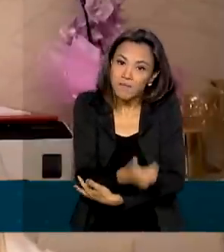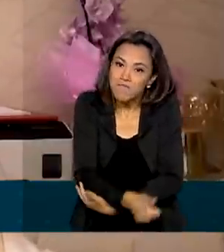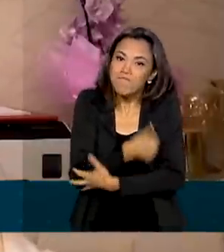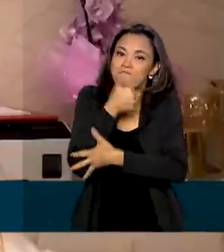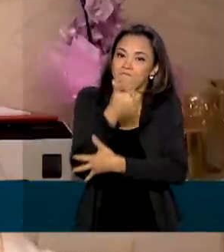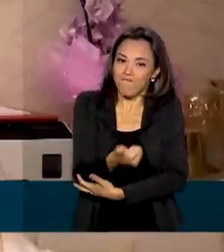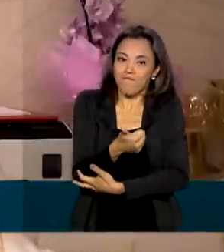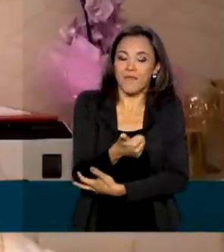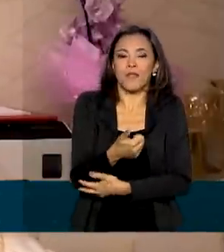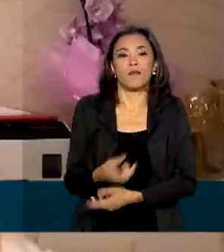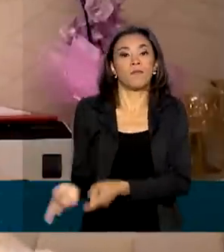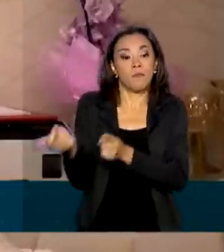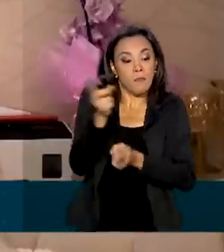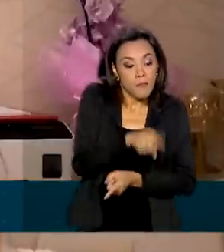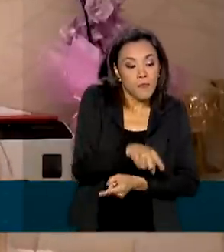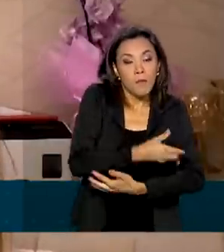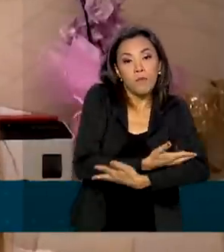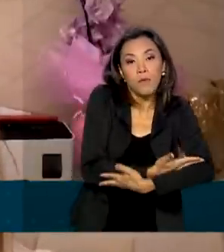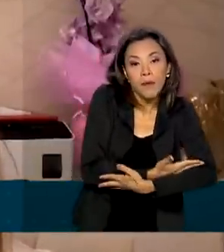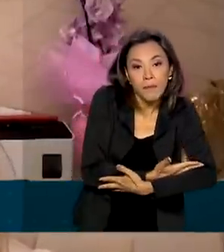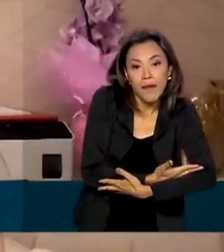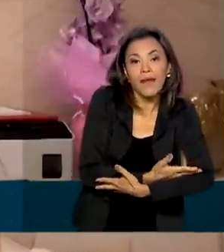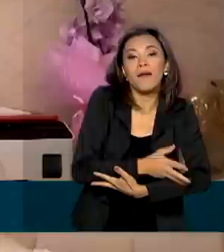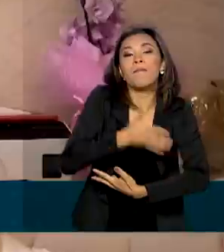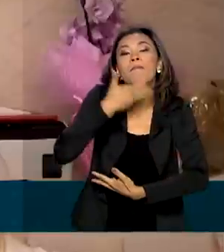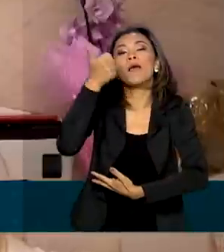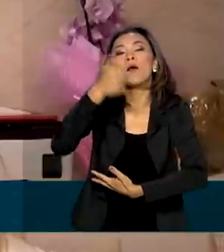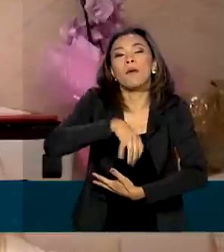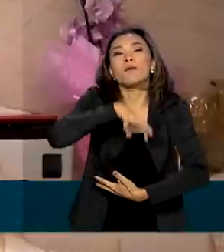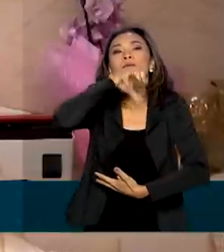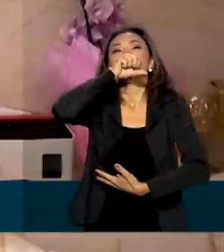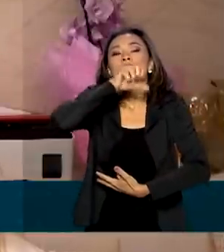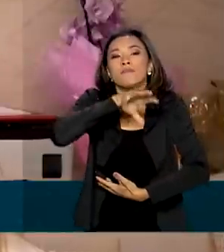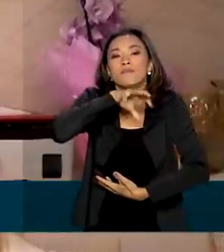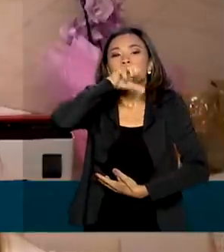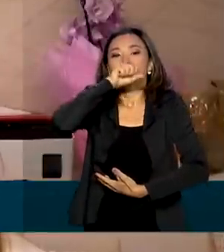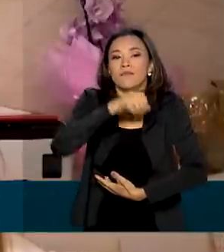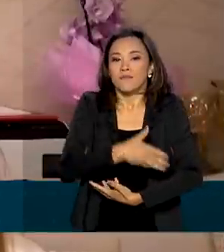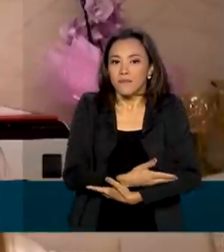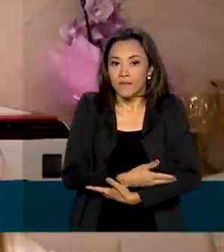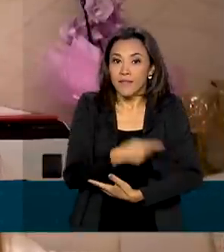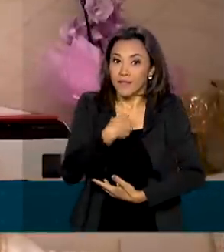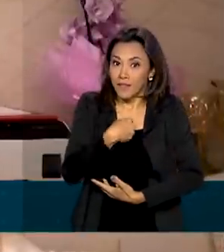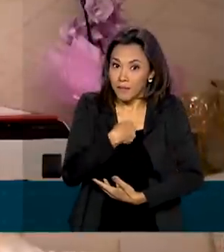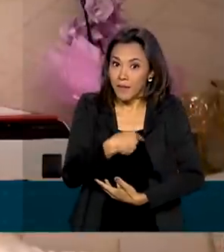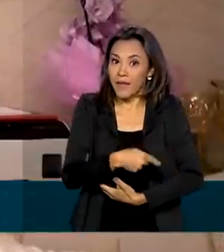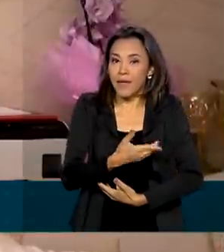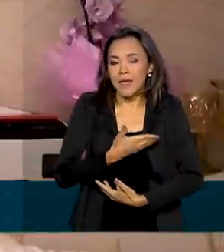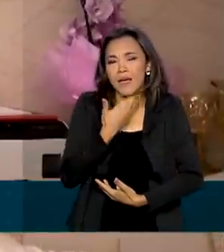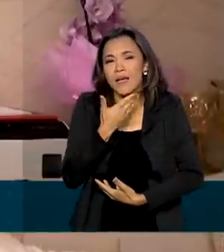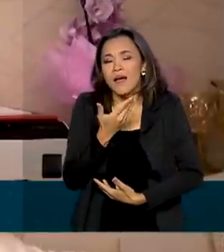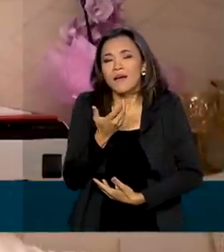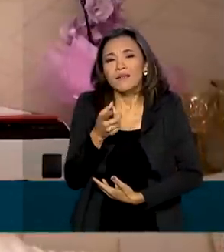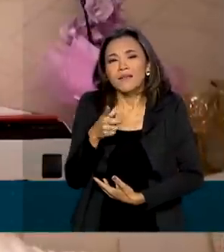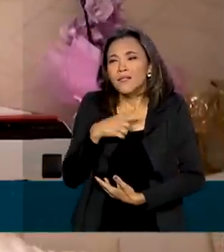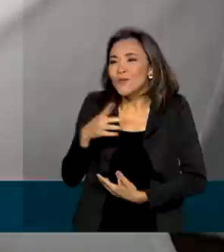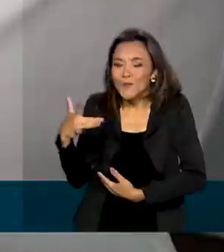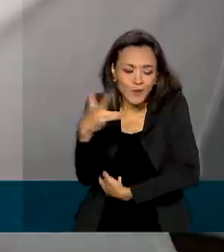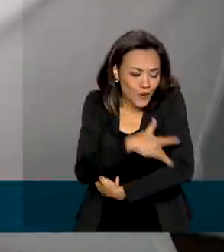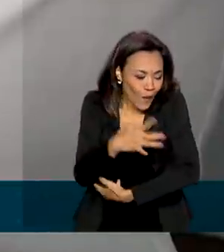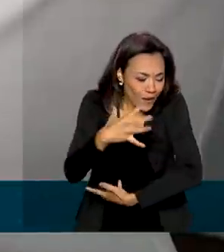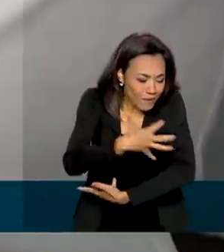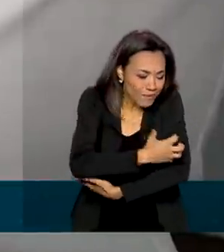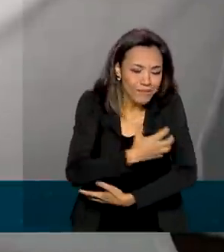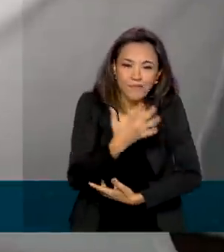o bebê, leva maior facilidade para respirar, maior atividade ao nascer, maior receptividade ao toque.